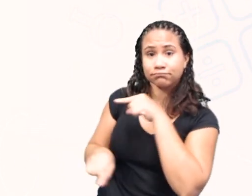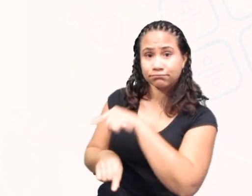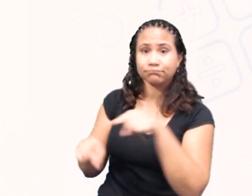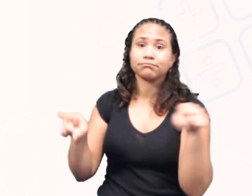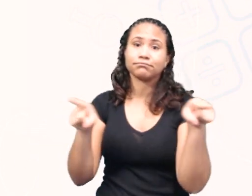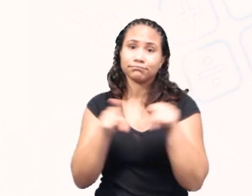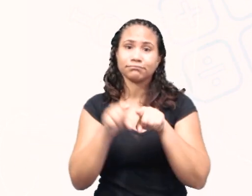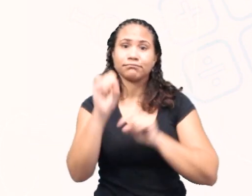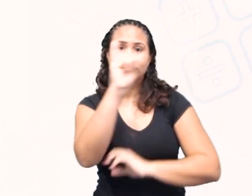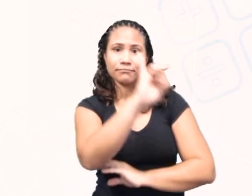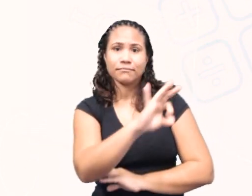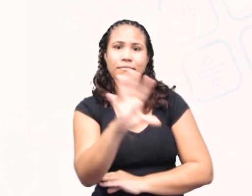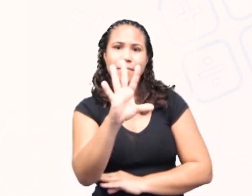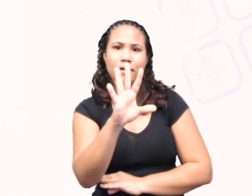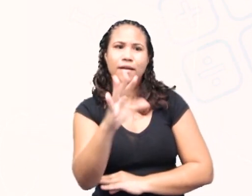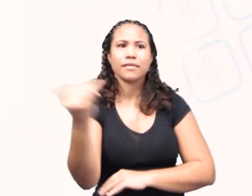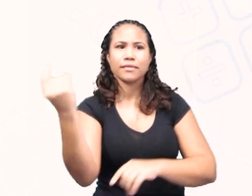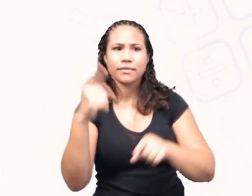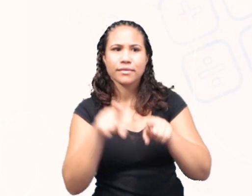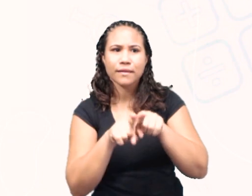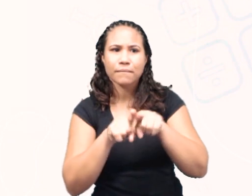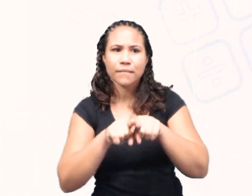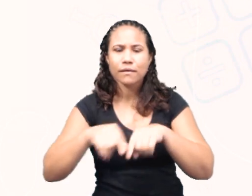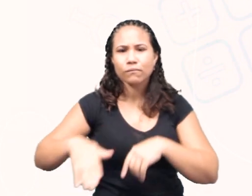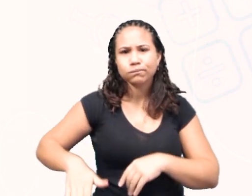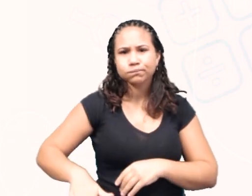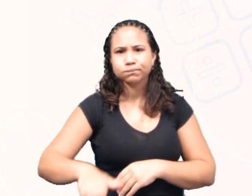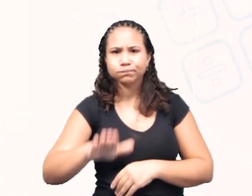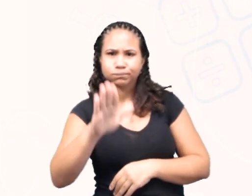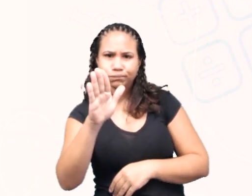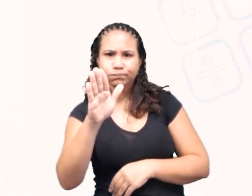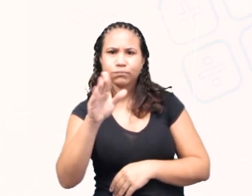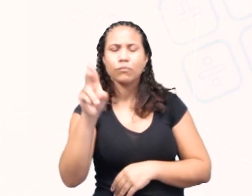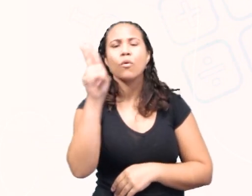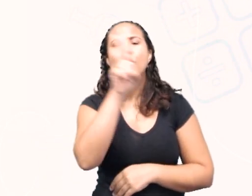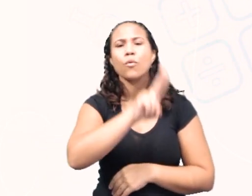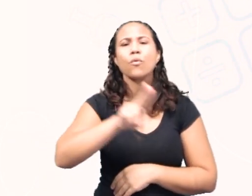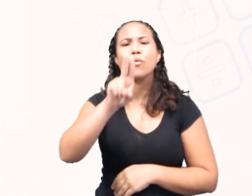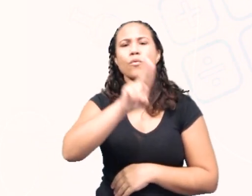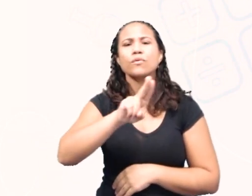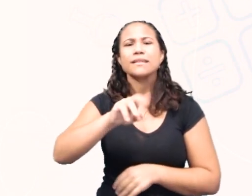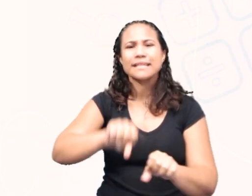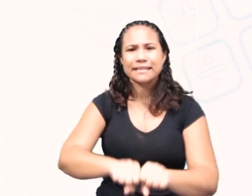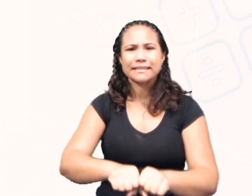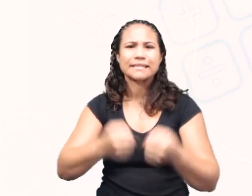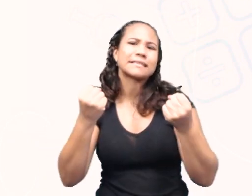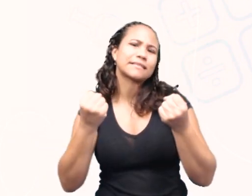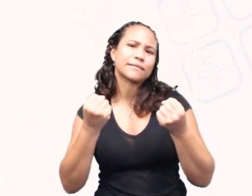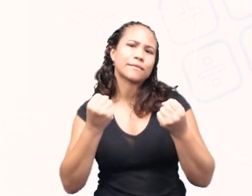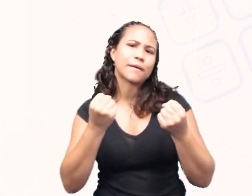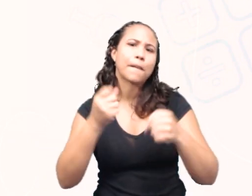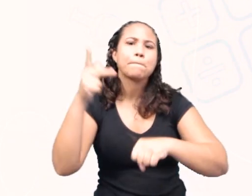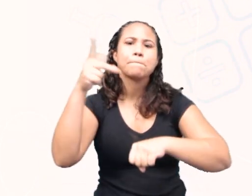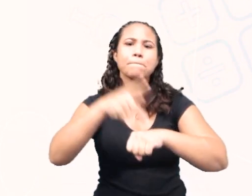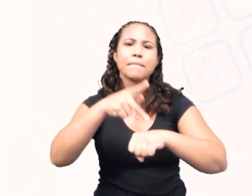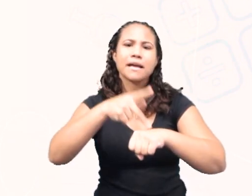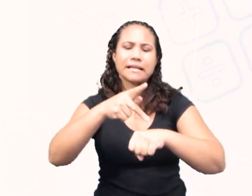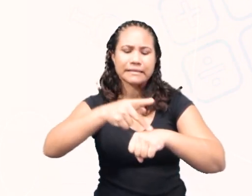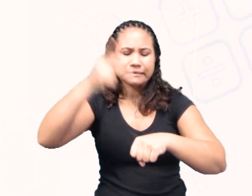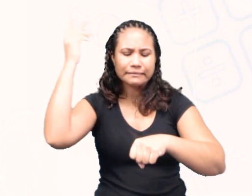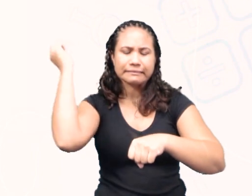figura de uma cunha hidráulica. Ela é utilizada para quebrar pedras.